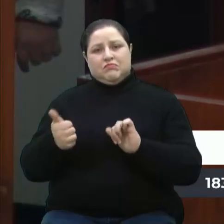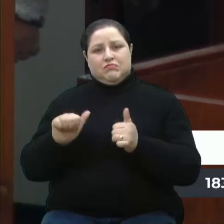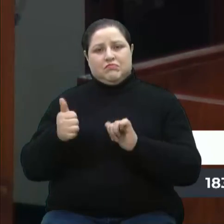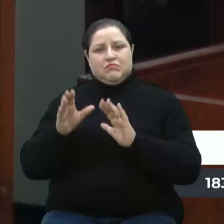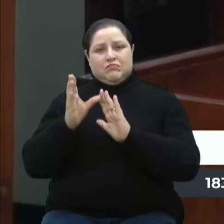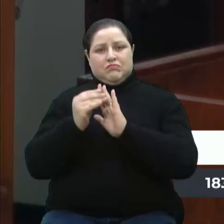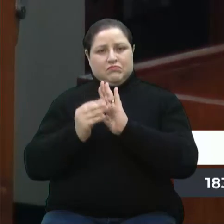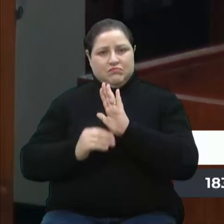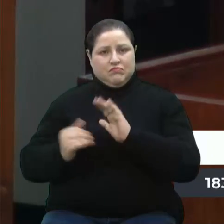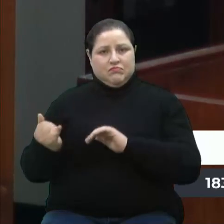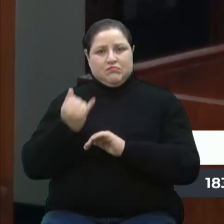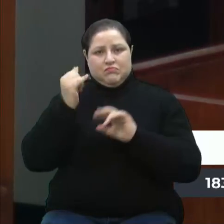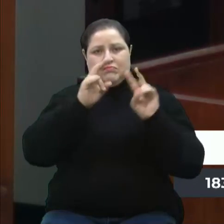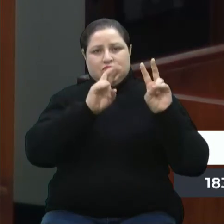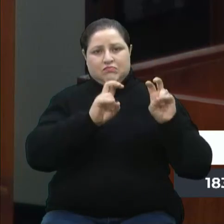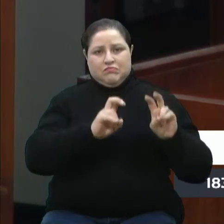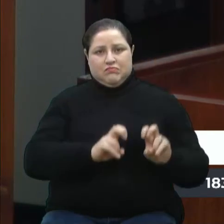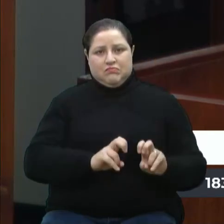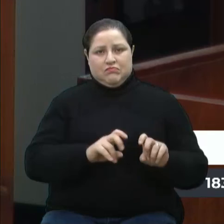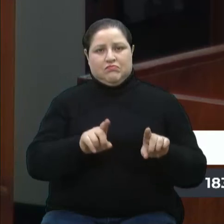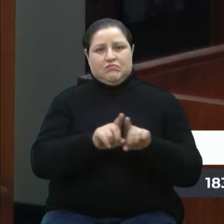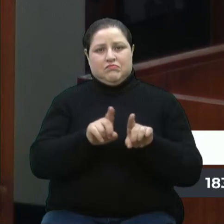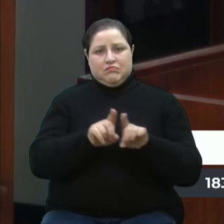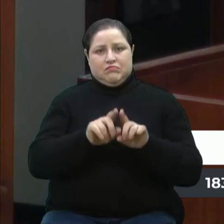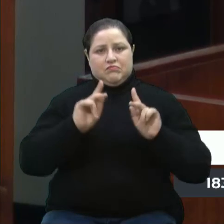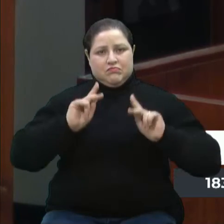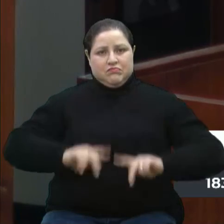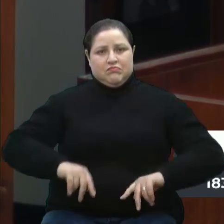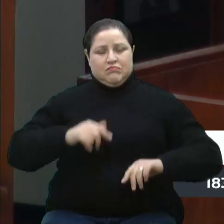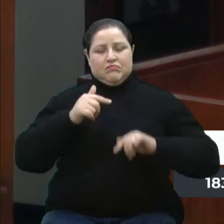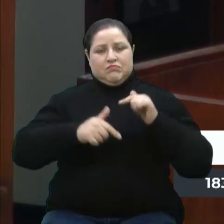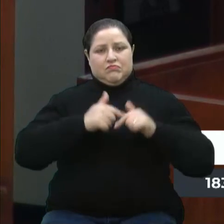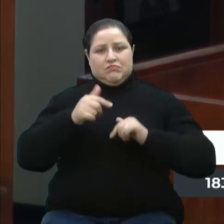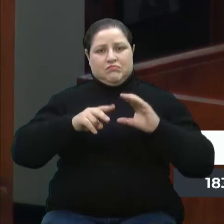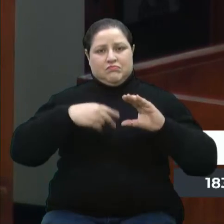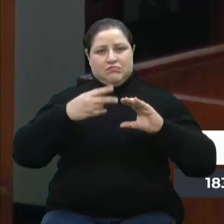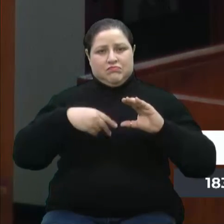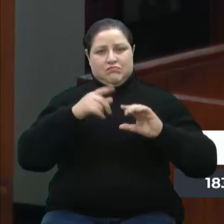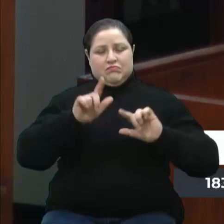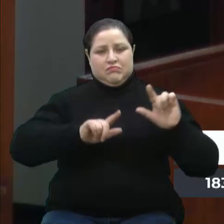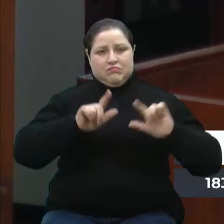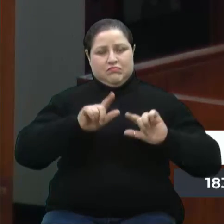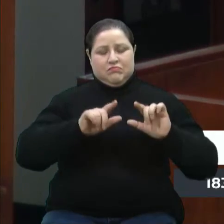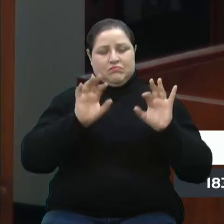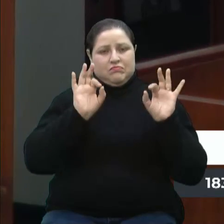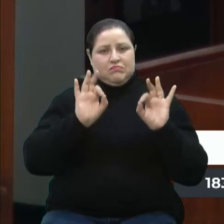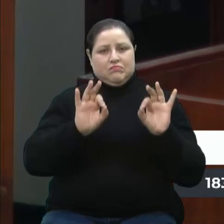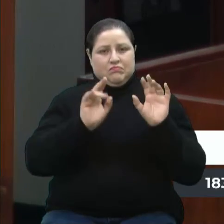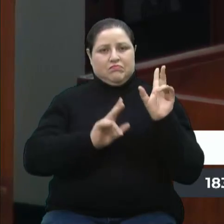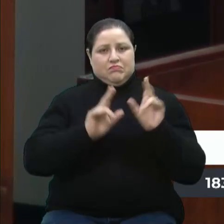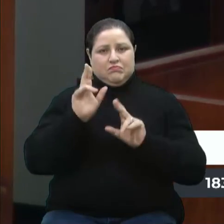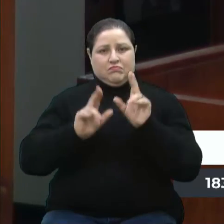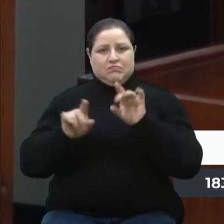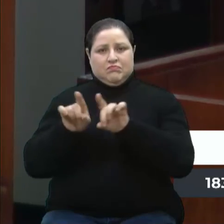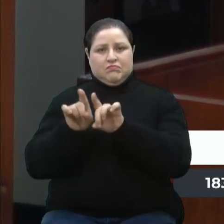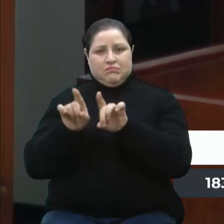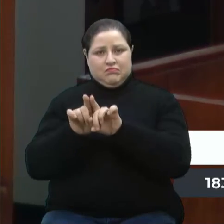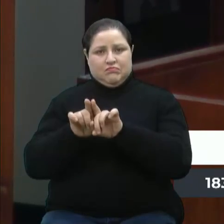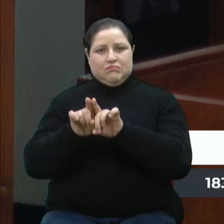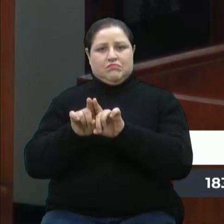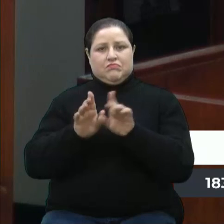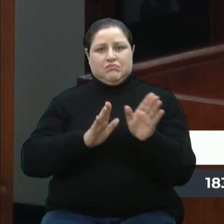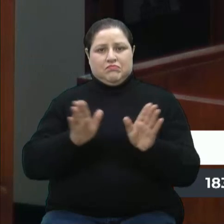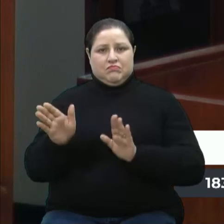conteúdo, pela relevância dos temas, e para o pessoal da TV Câmara, pelo capricho na edição, inclusive, pela